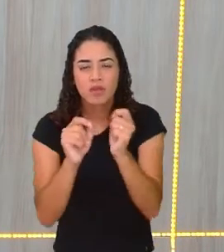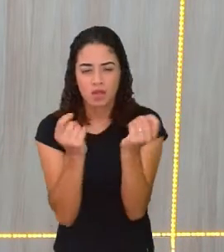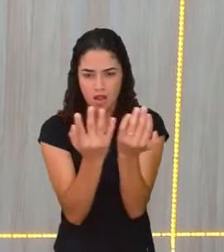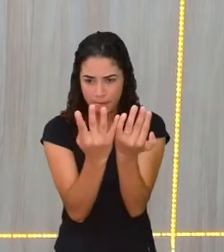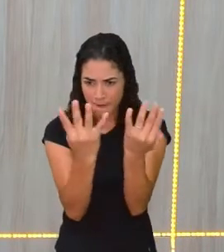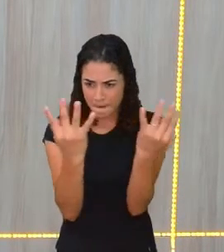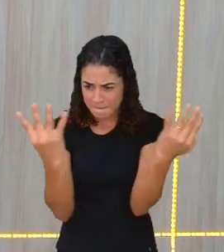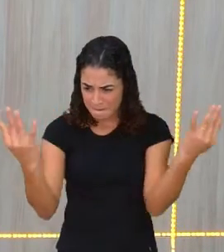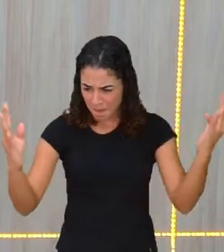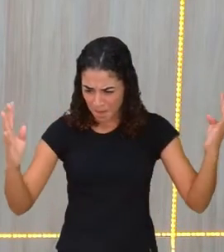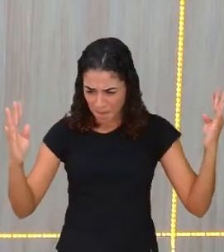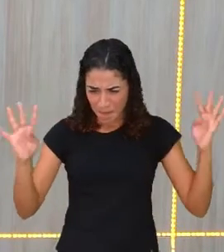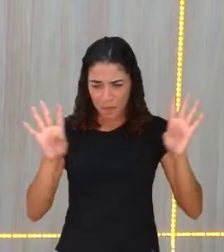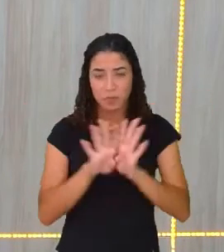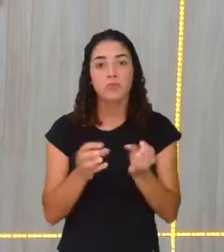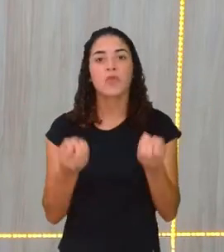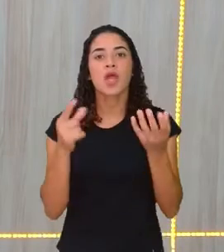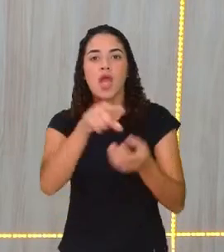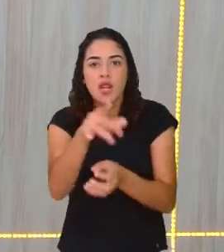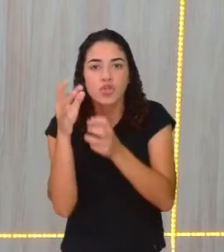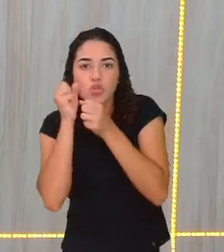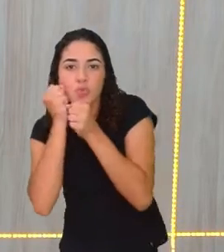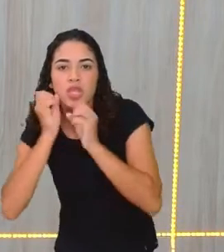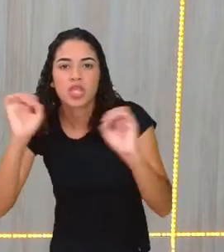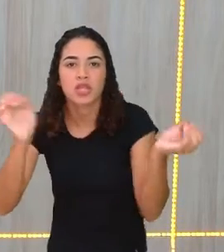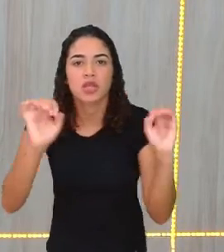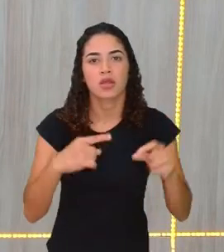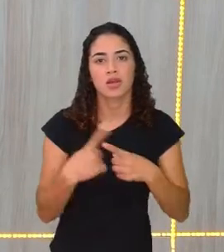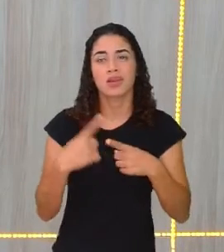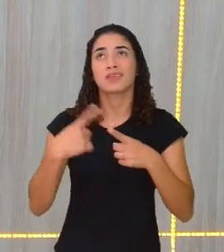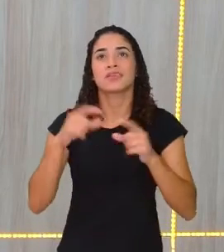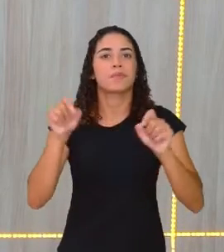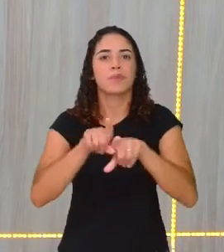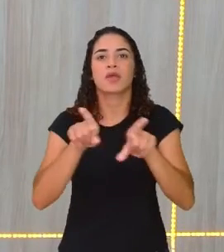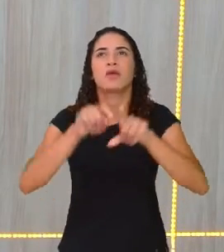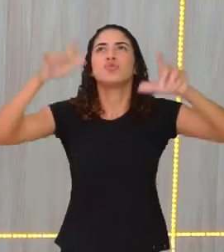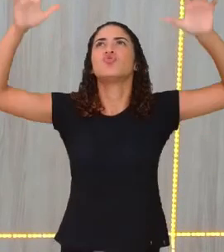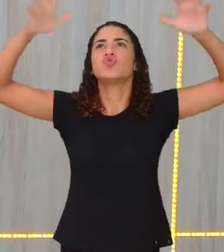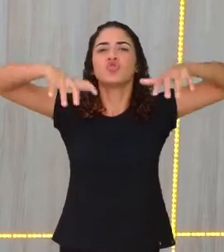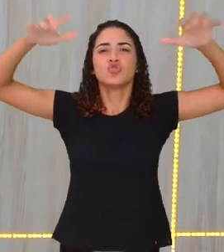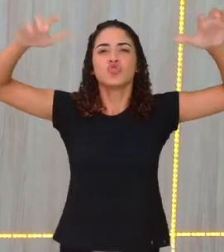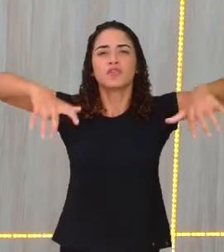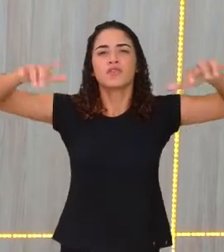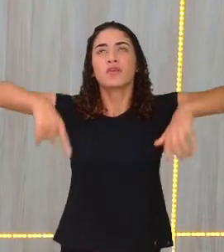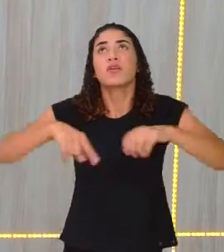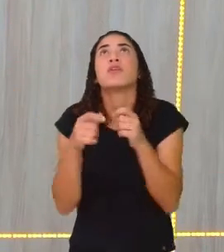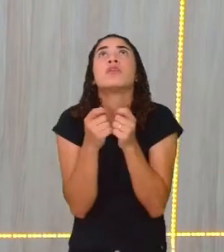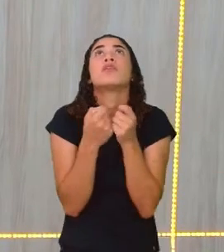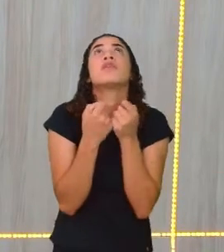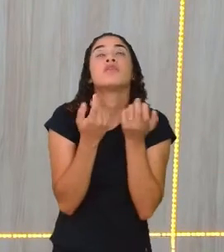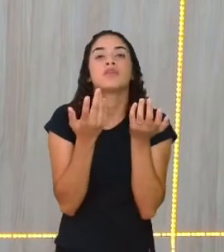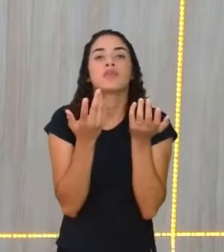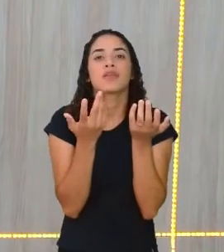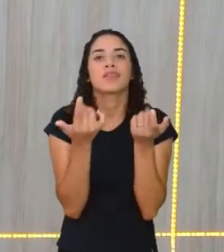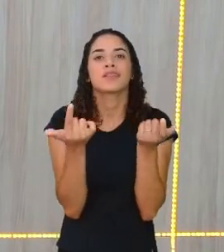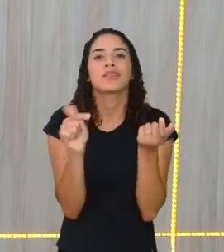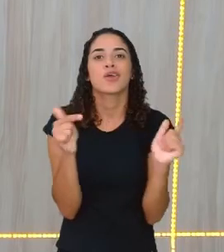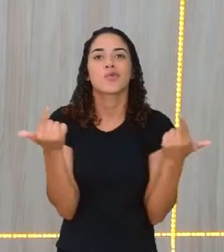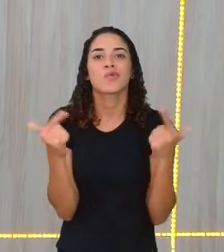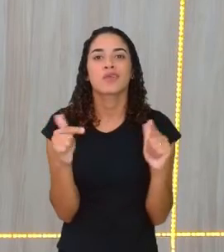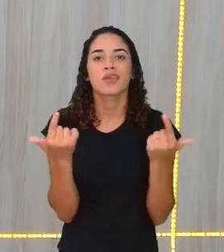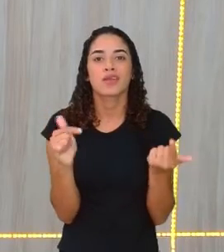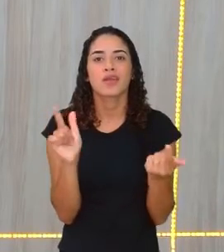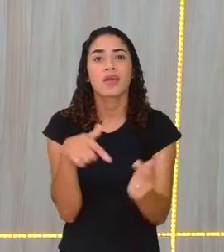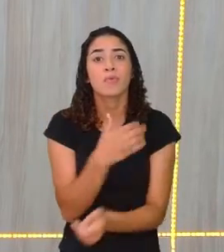dormissem ali quando chovesse, não é? Se abrigassem da chuva. Isso, minha gente, é um preconceito contra a pobre.